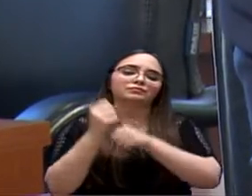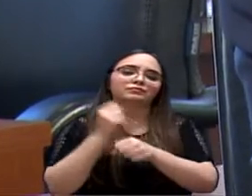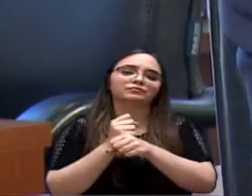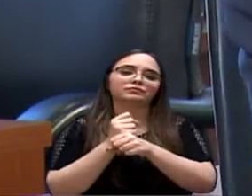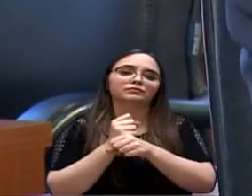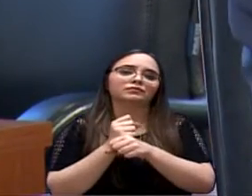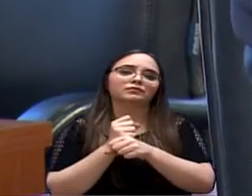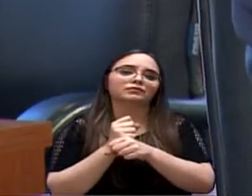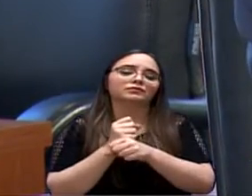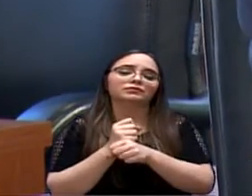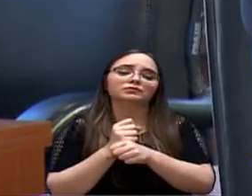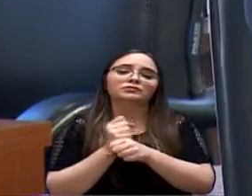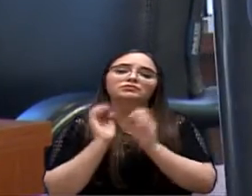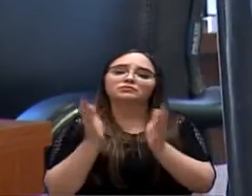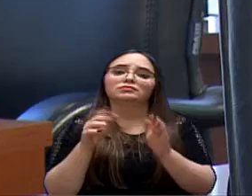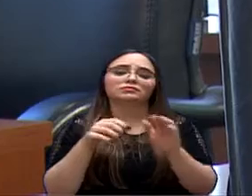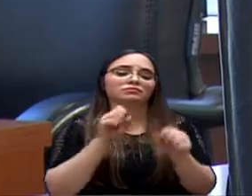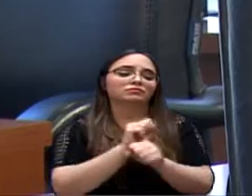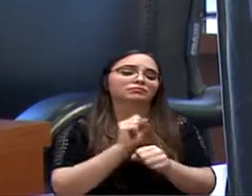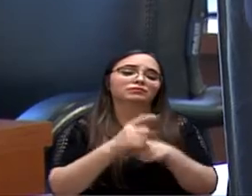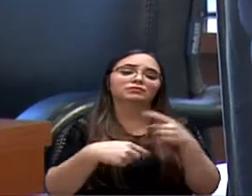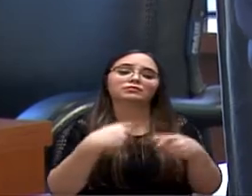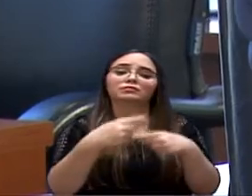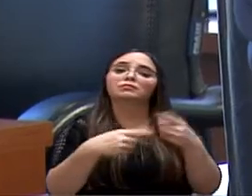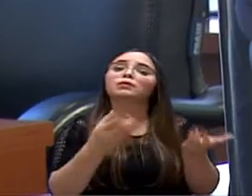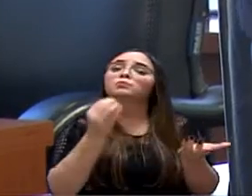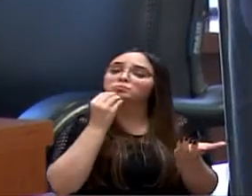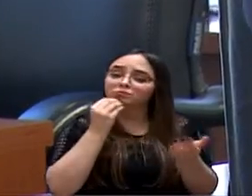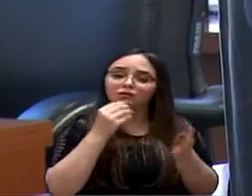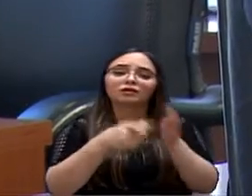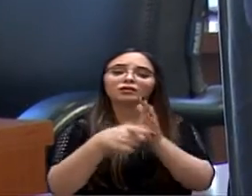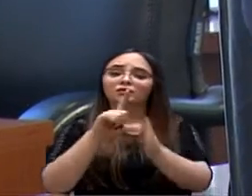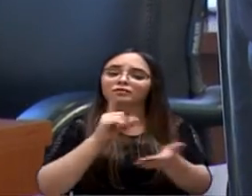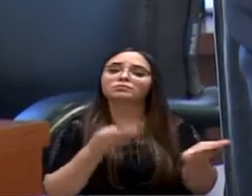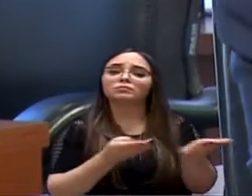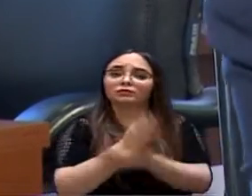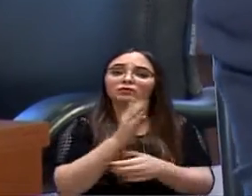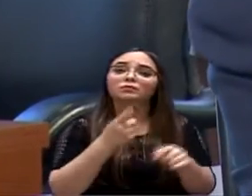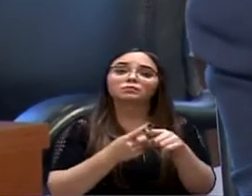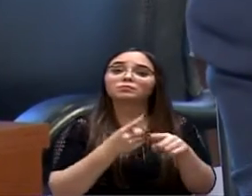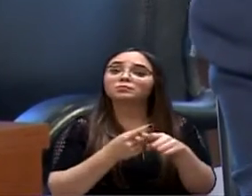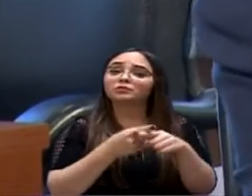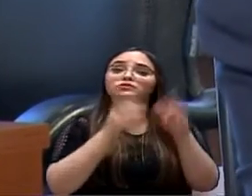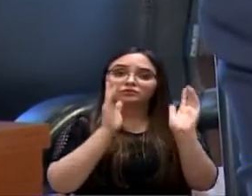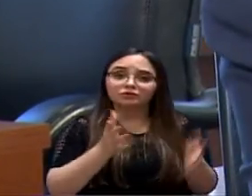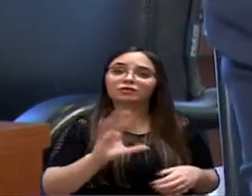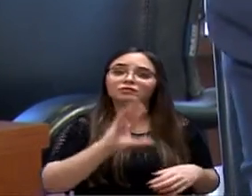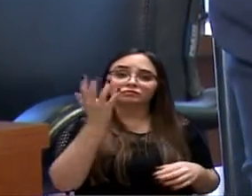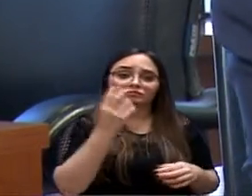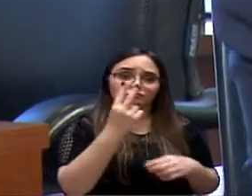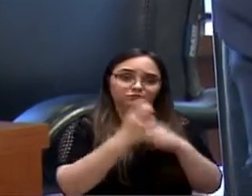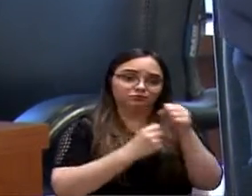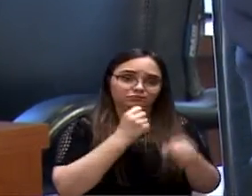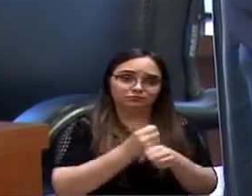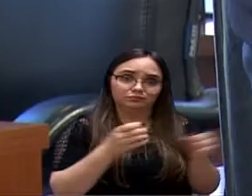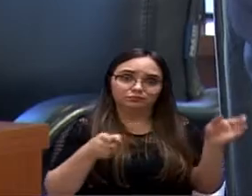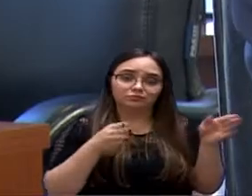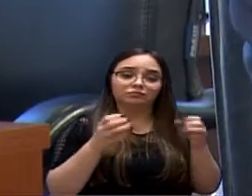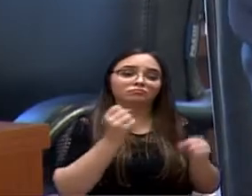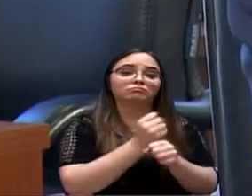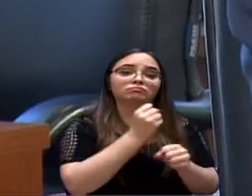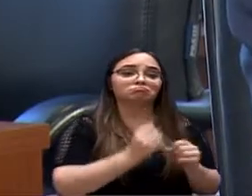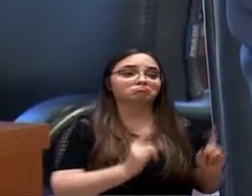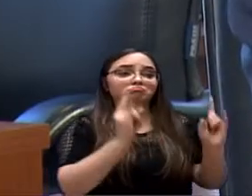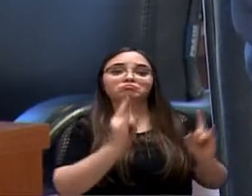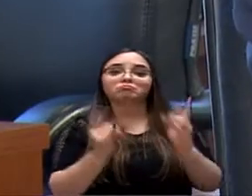muitos empreendimentos que já veio para cá e hoje já está exofluindo, e com o custo da prefeitura. E, às vezes, a prefeitura não tem